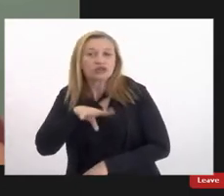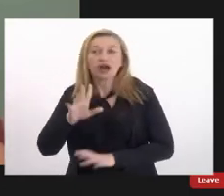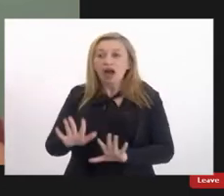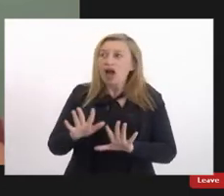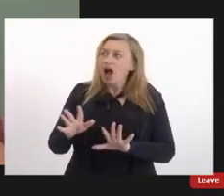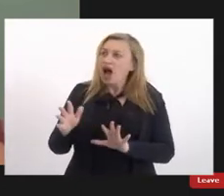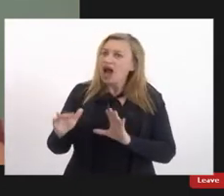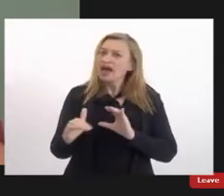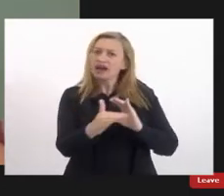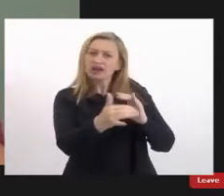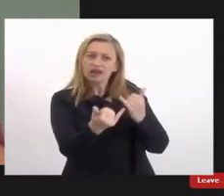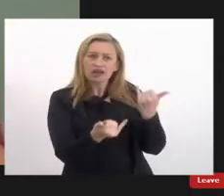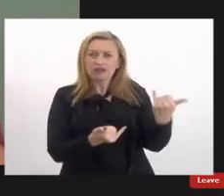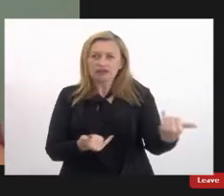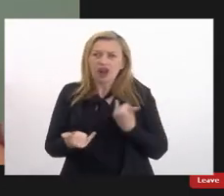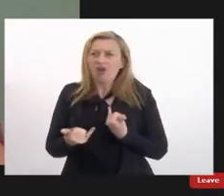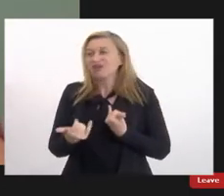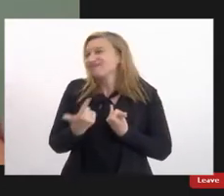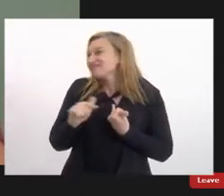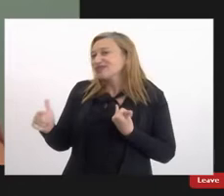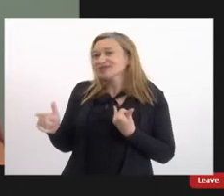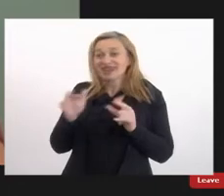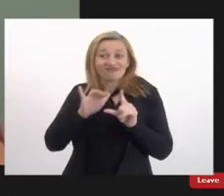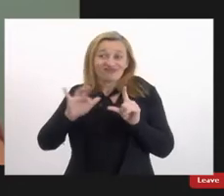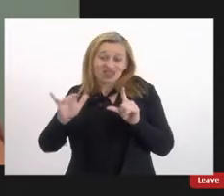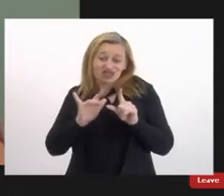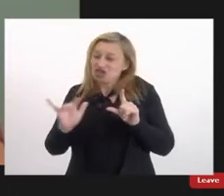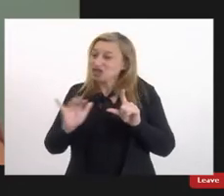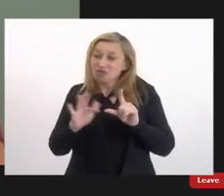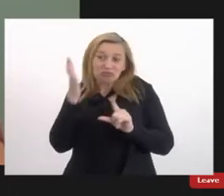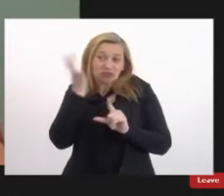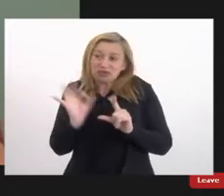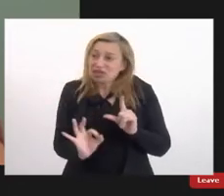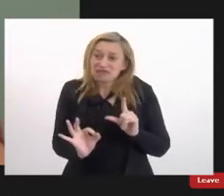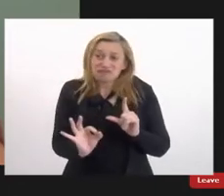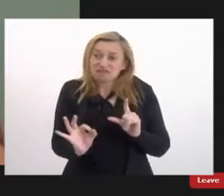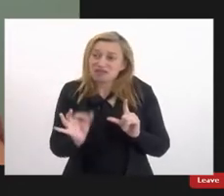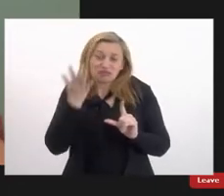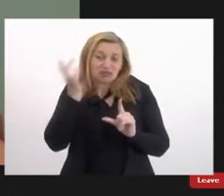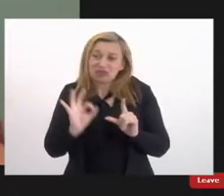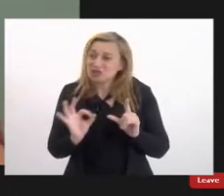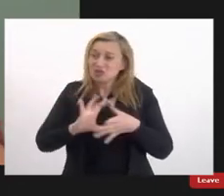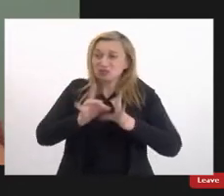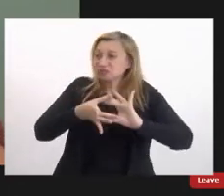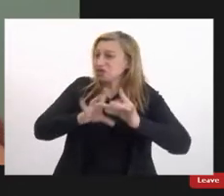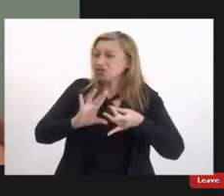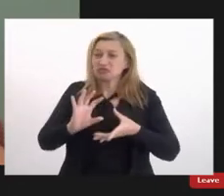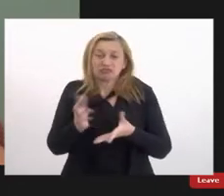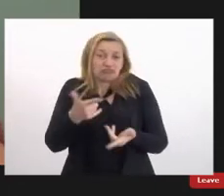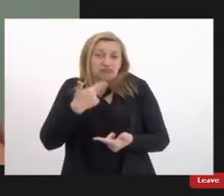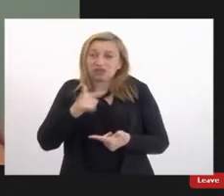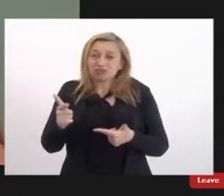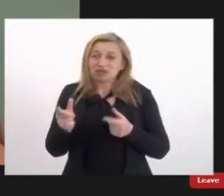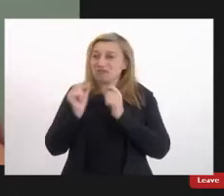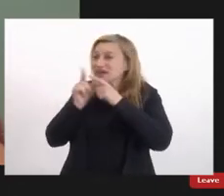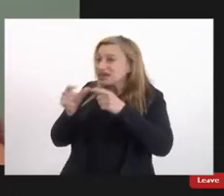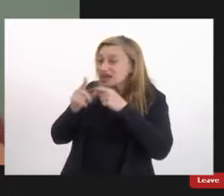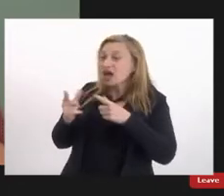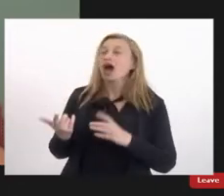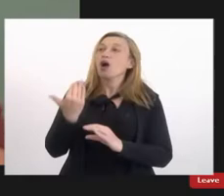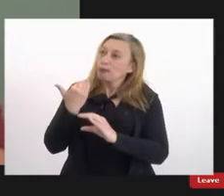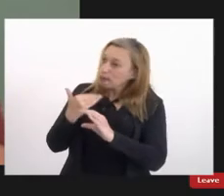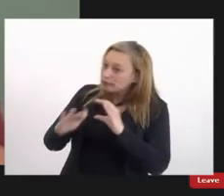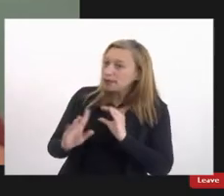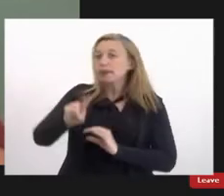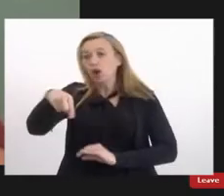assim olha Débora não tem legenda não sei eu não sei eu não tenho contexto total para criticar ok mandamos